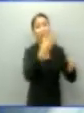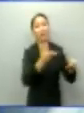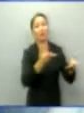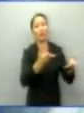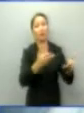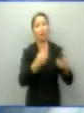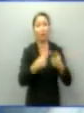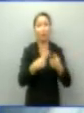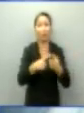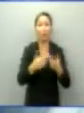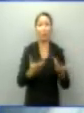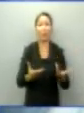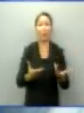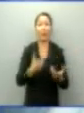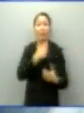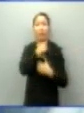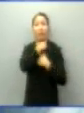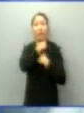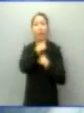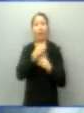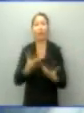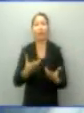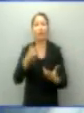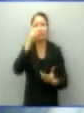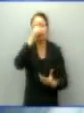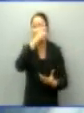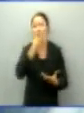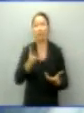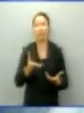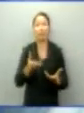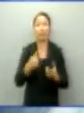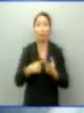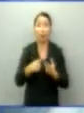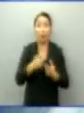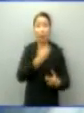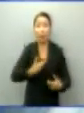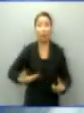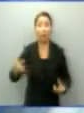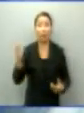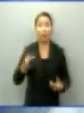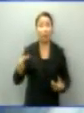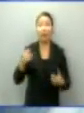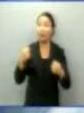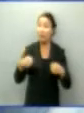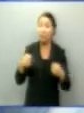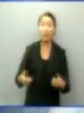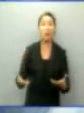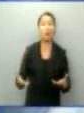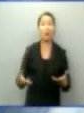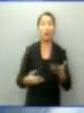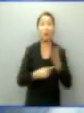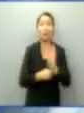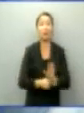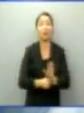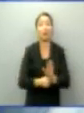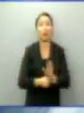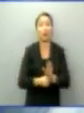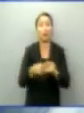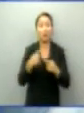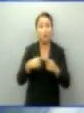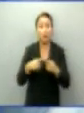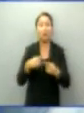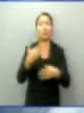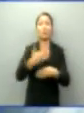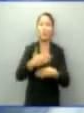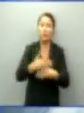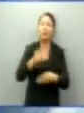incrementar, juntamente com o poder público federal, nós temos que tomar medidas para que possamos colocar efetivamente,